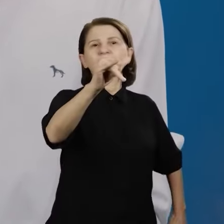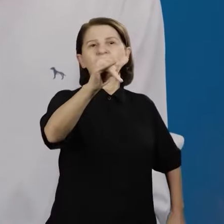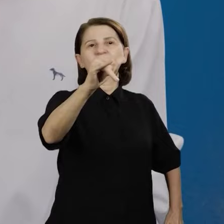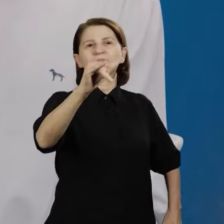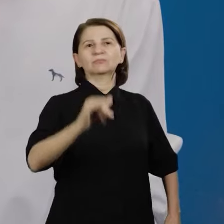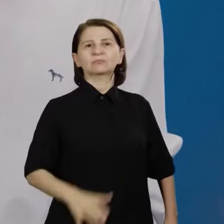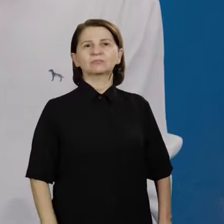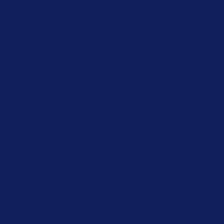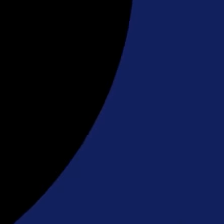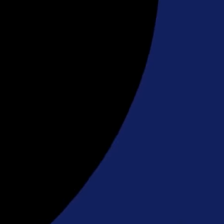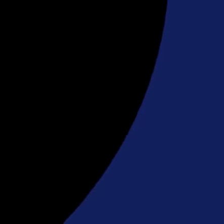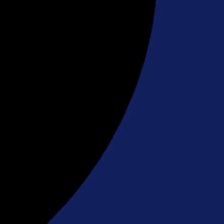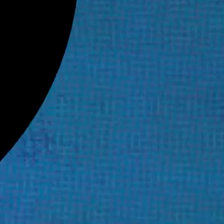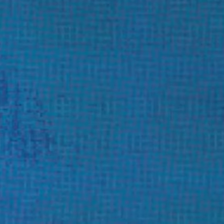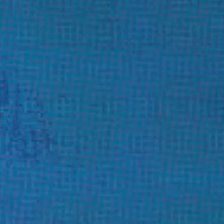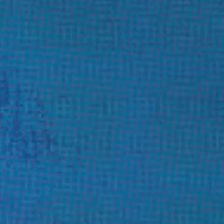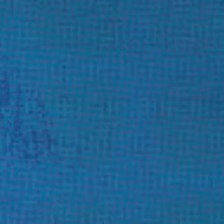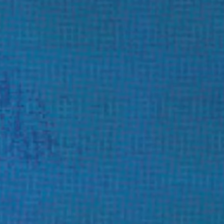povo, a marca do eletricista.